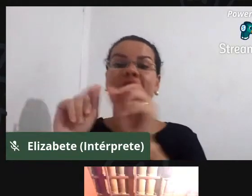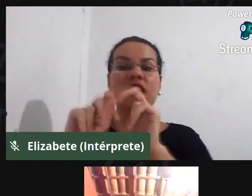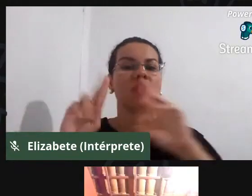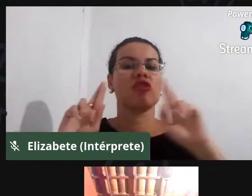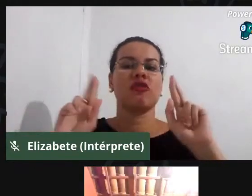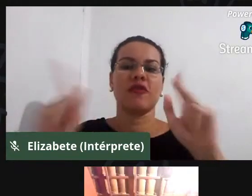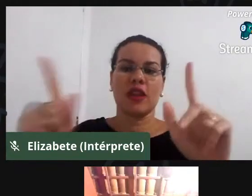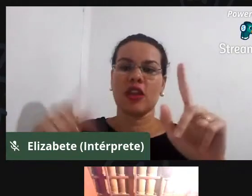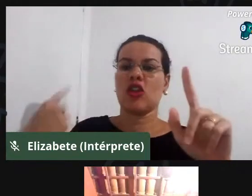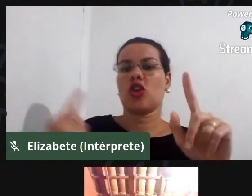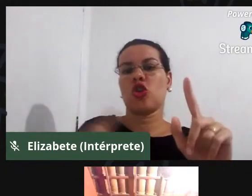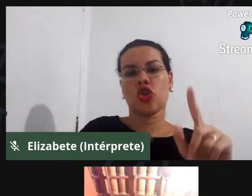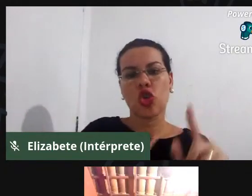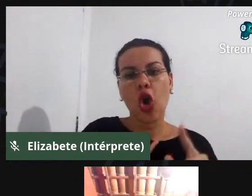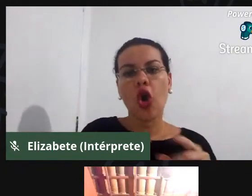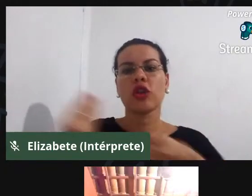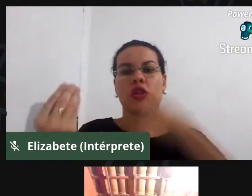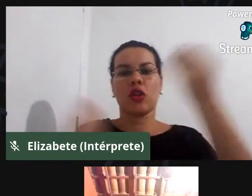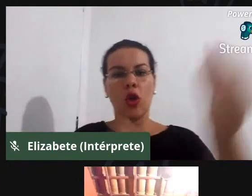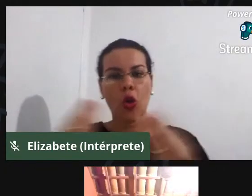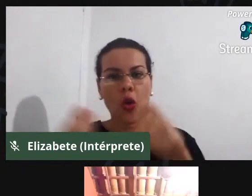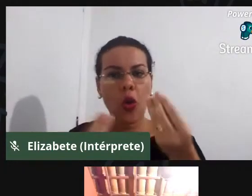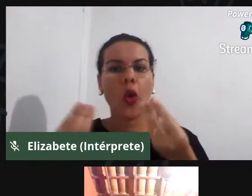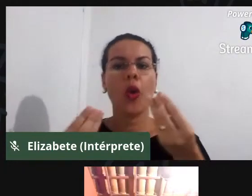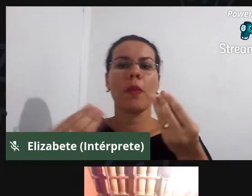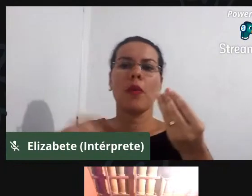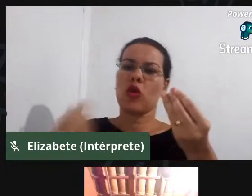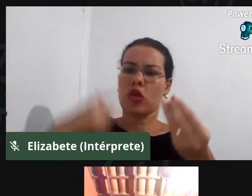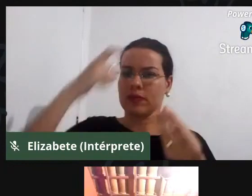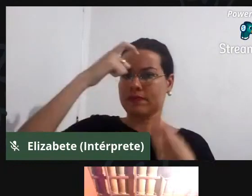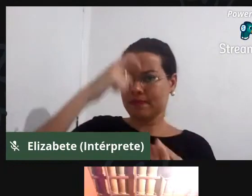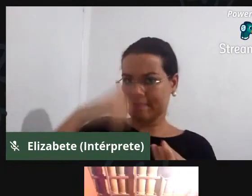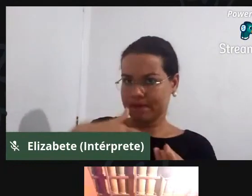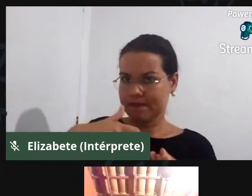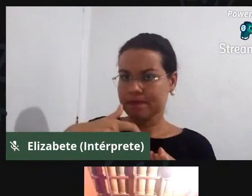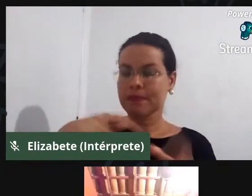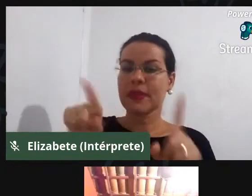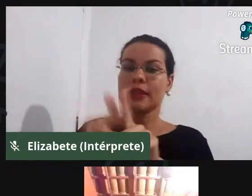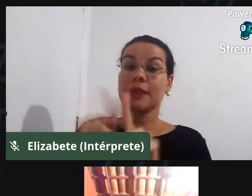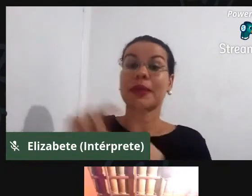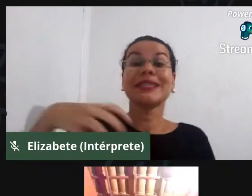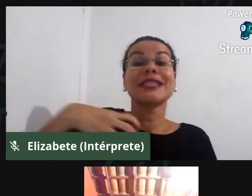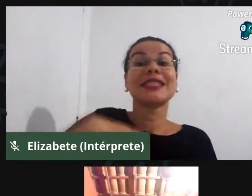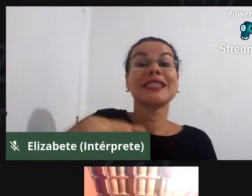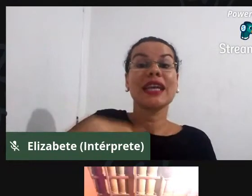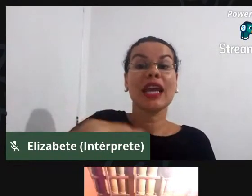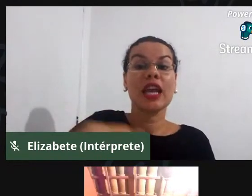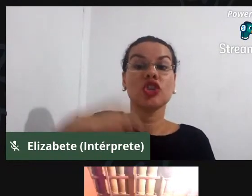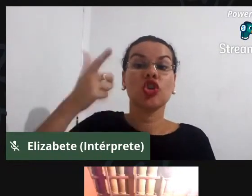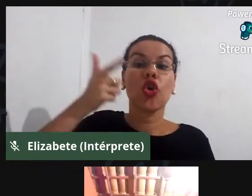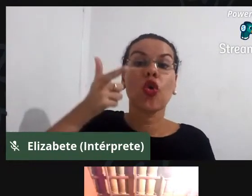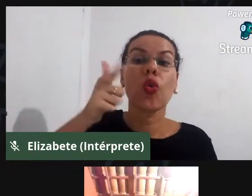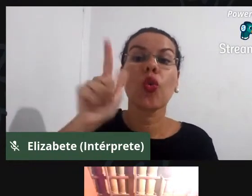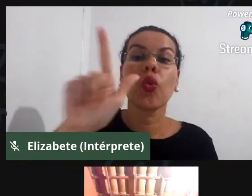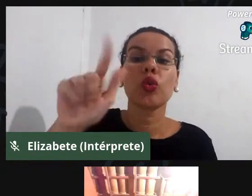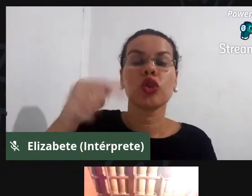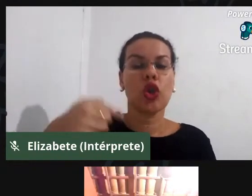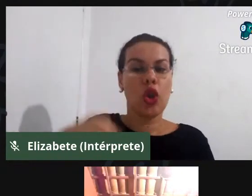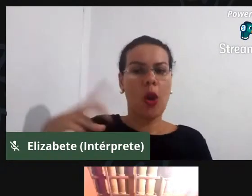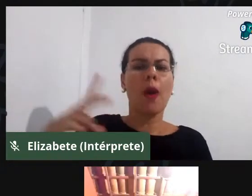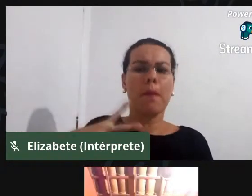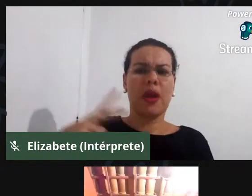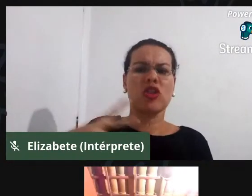nossa fala, de nosso modo de ser, a partir também do sentimento de pertença, nós fisicamente também,